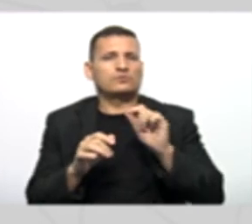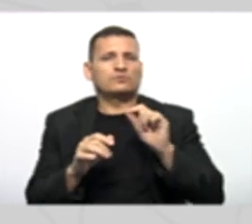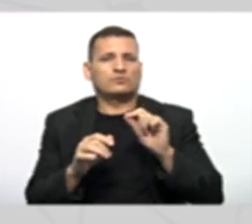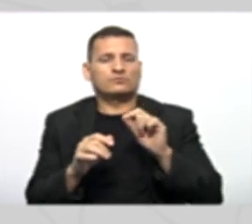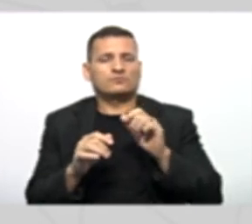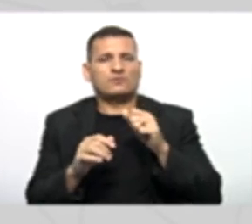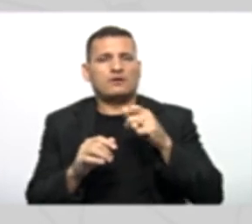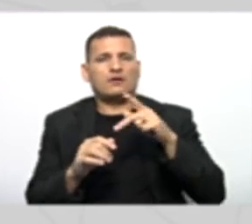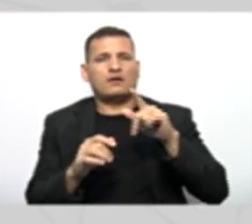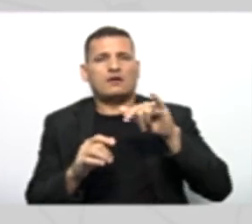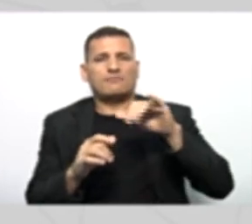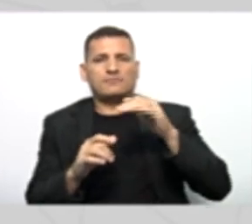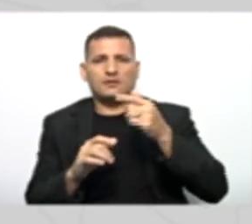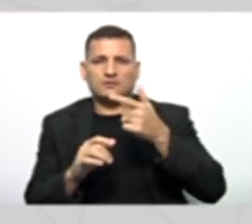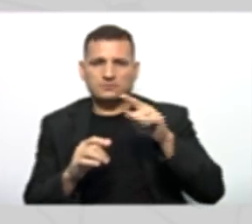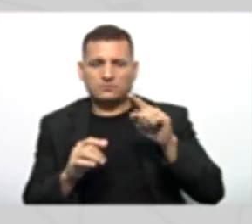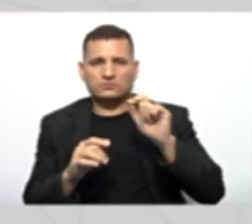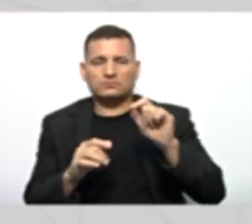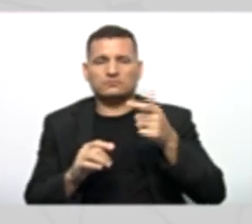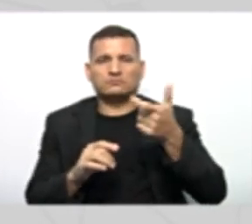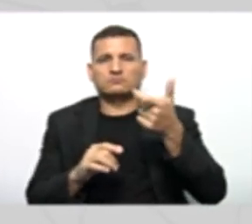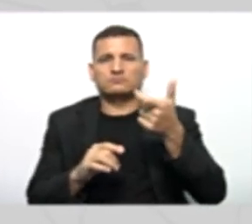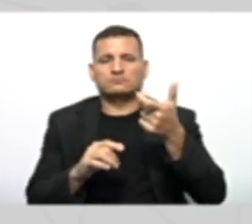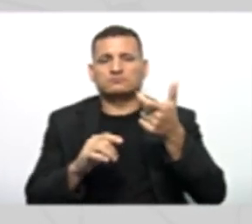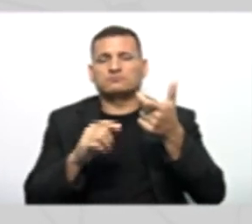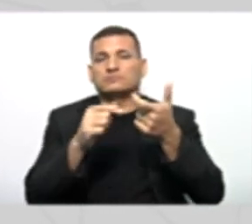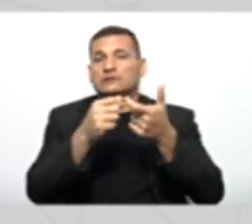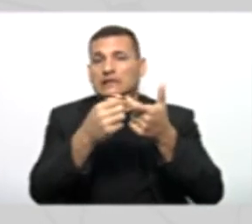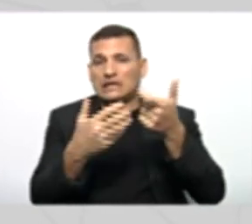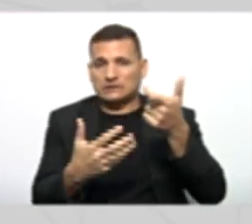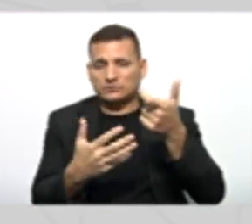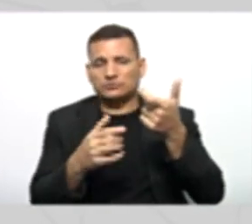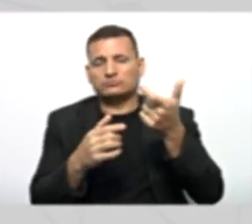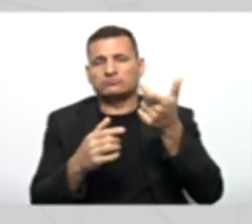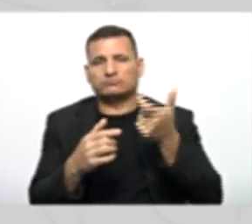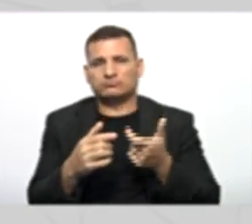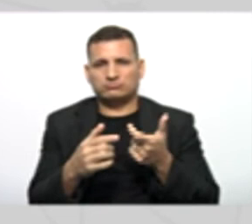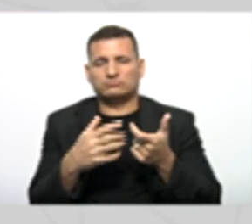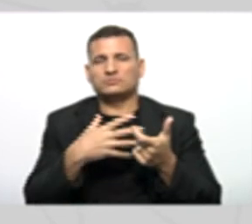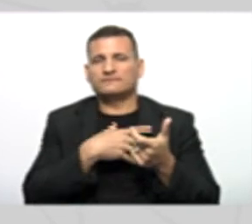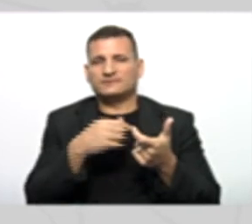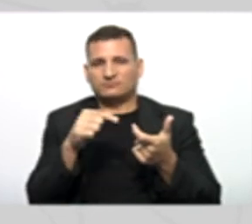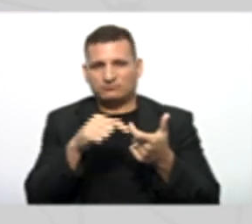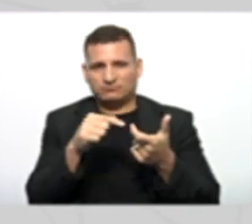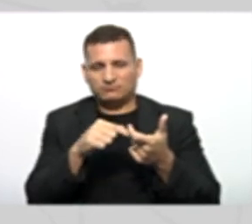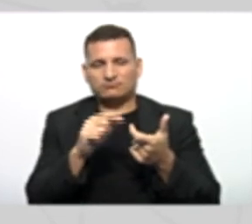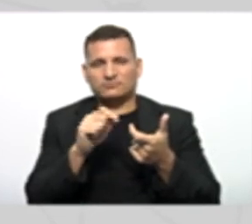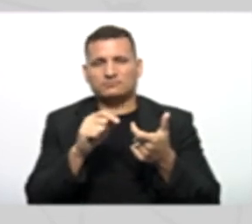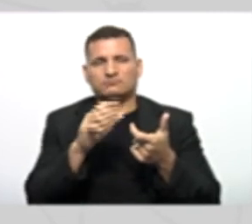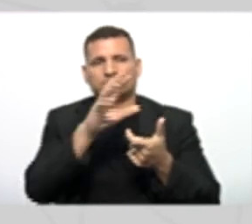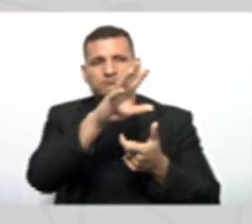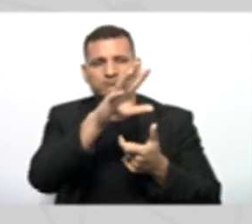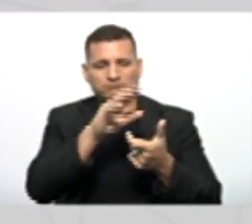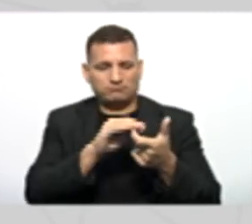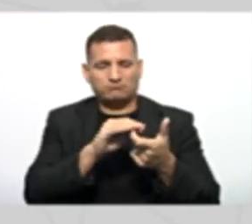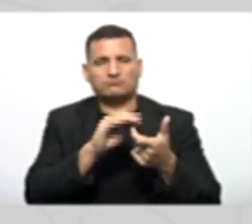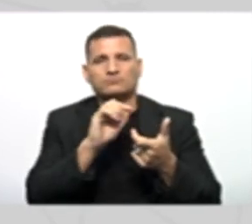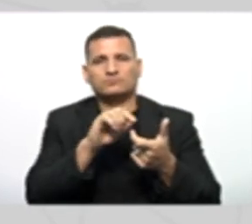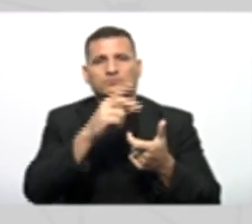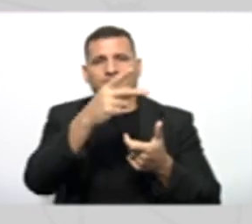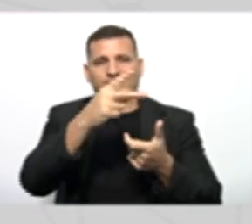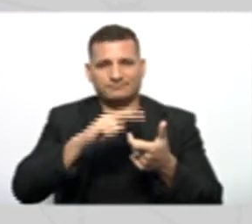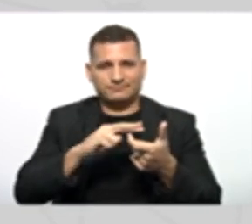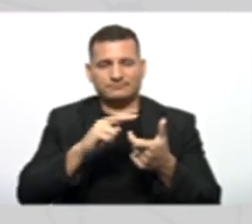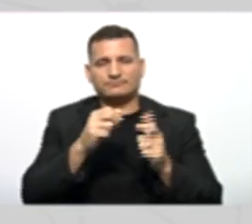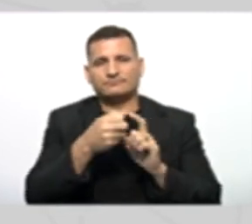pai Com suas próprias Características E teremos Uma ou mais Classes filhas Que vão herdar Da classe pai As suas